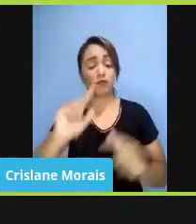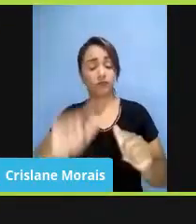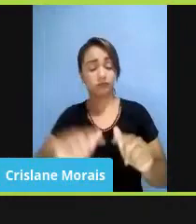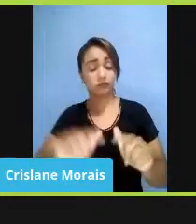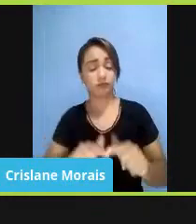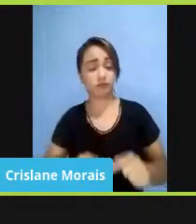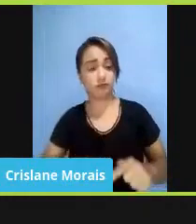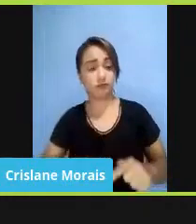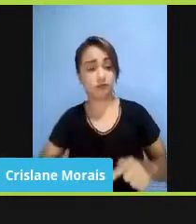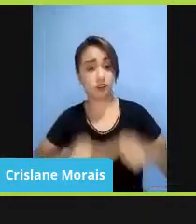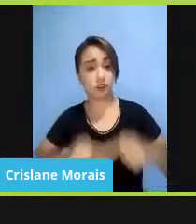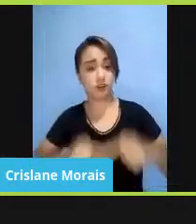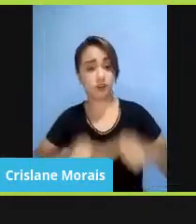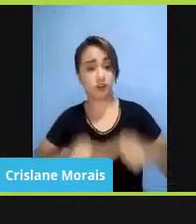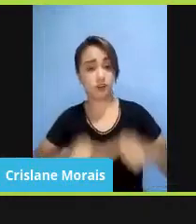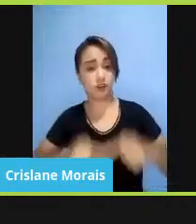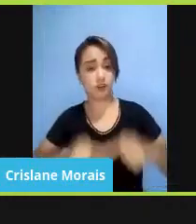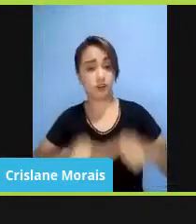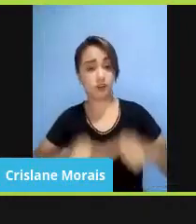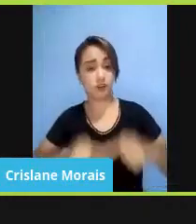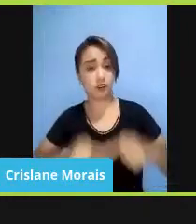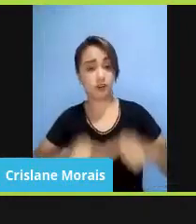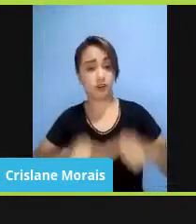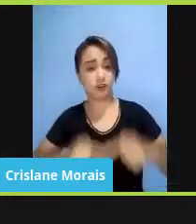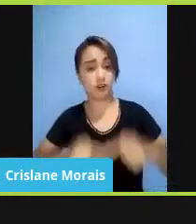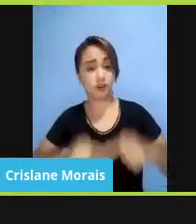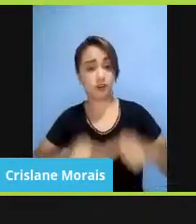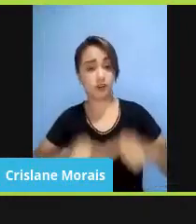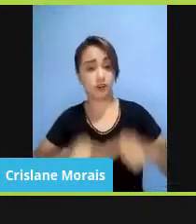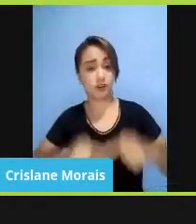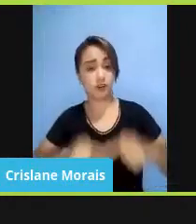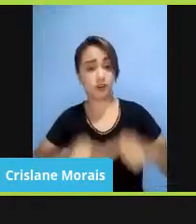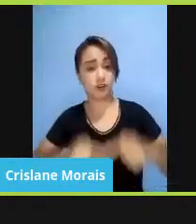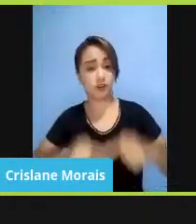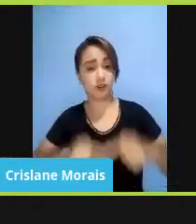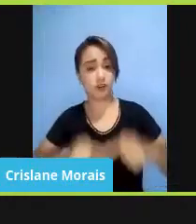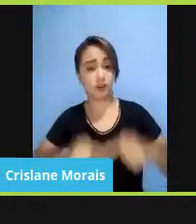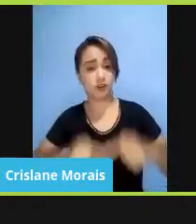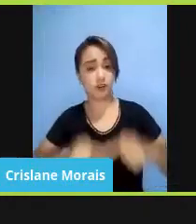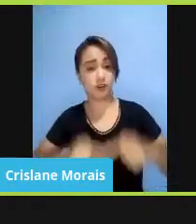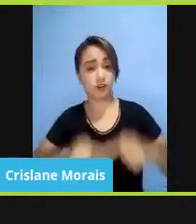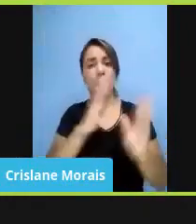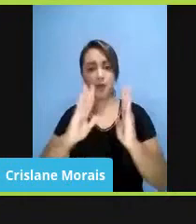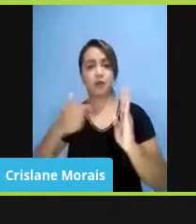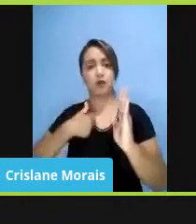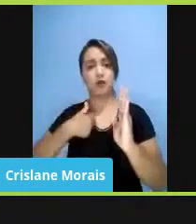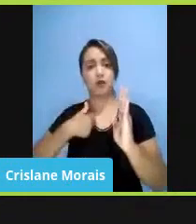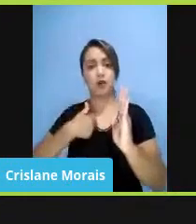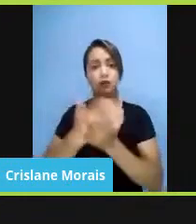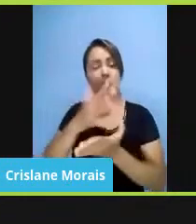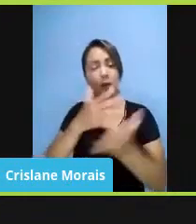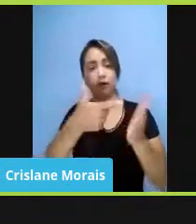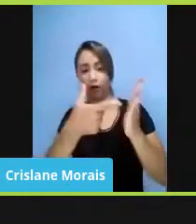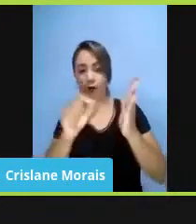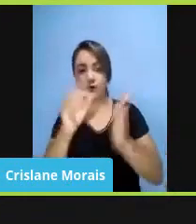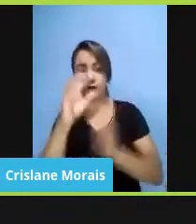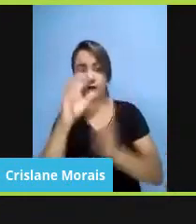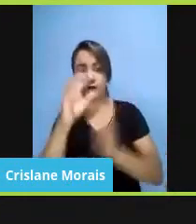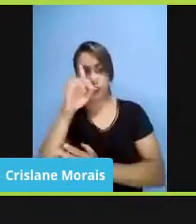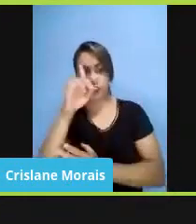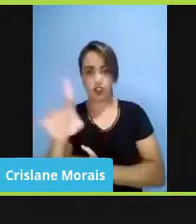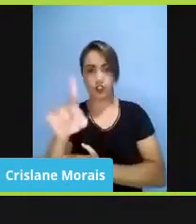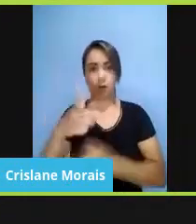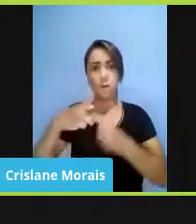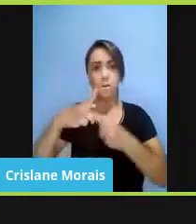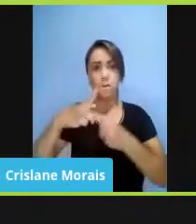ainda muito antes de entrar na PFDC, foi num período que eu estive como, interinamente, por 20 dias como procuradora-geral da República,